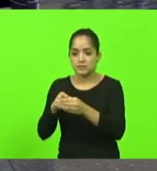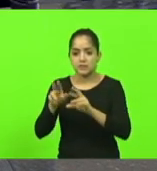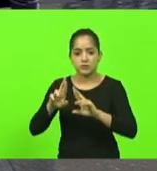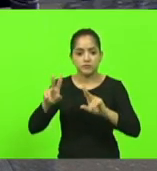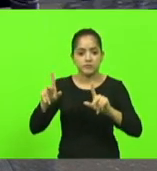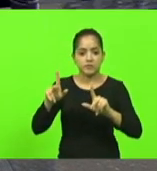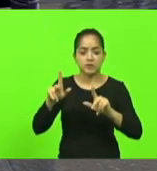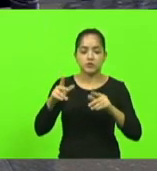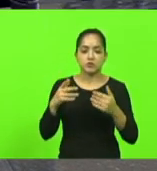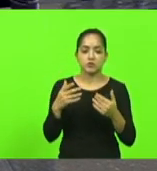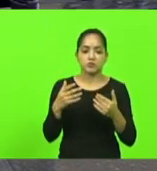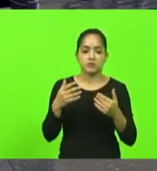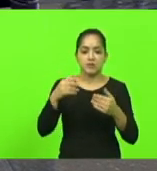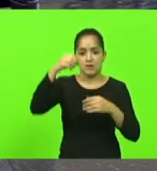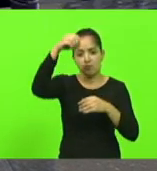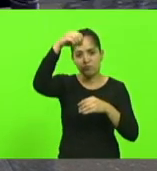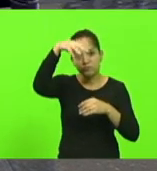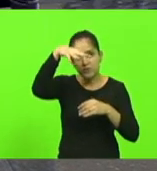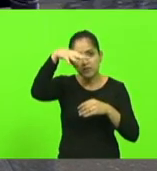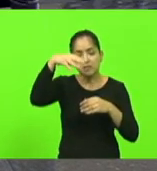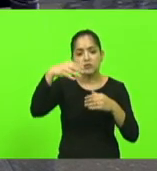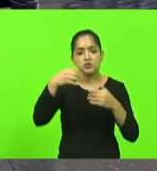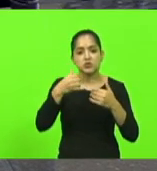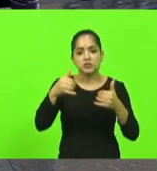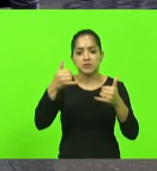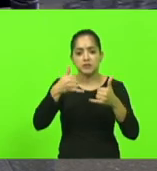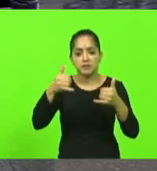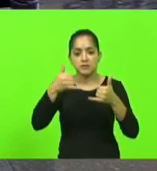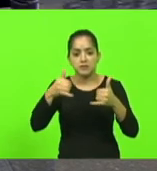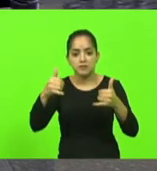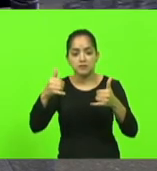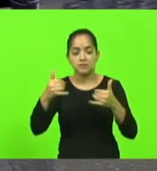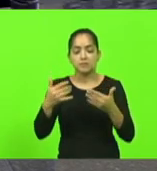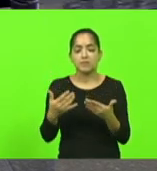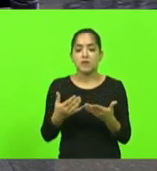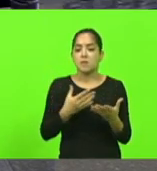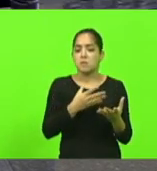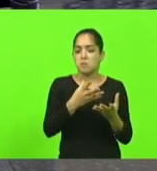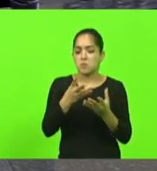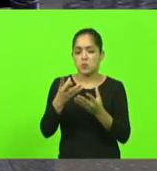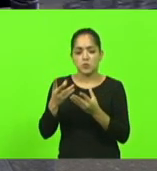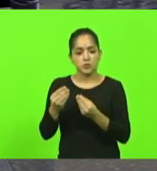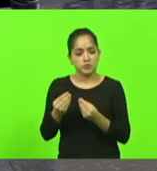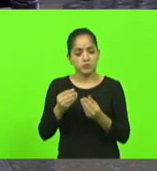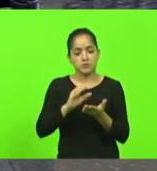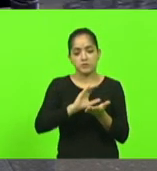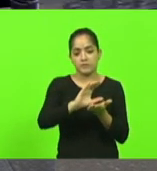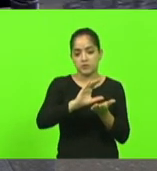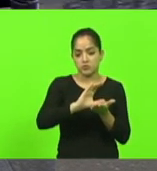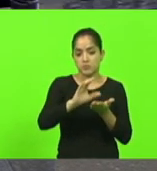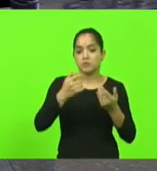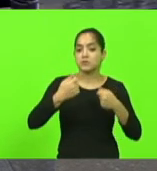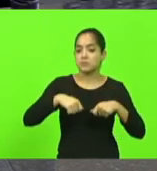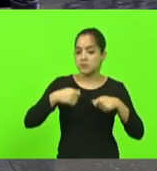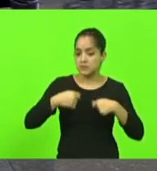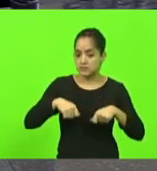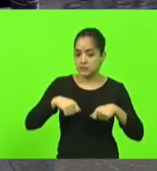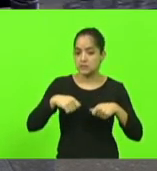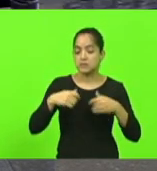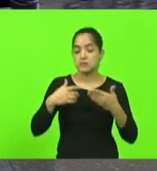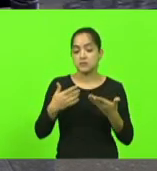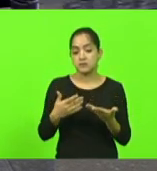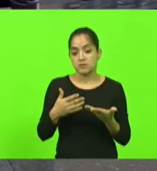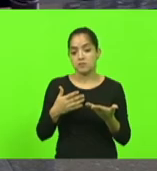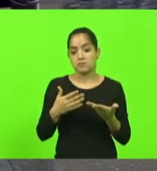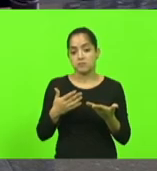elétrica é uma energia nós temos aí muitos investimentos que podem ser feitos mas precisamos